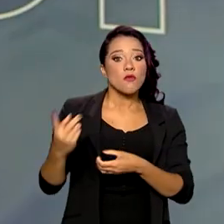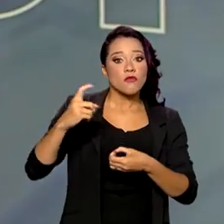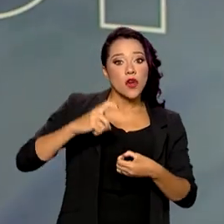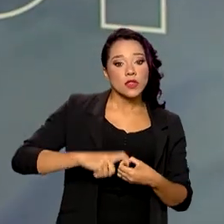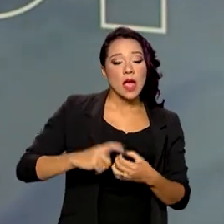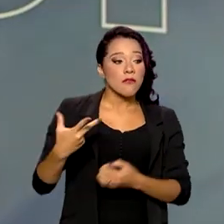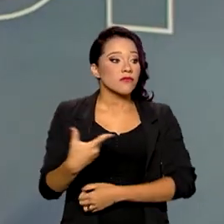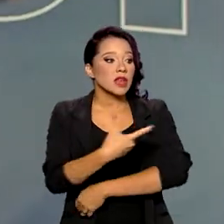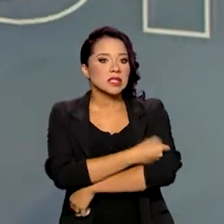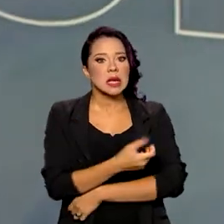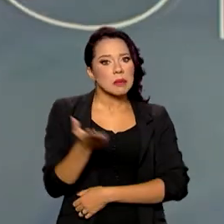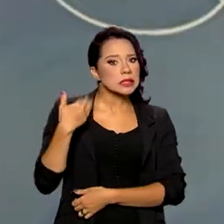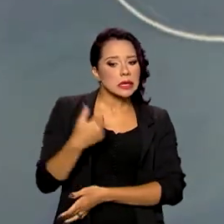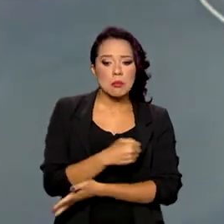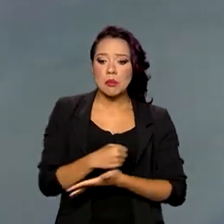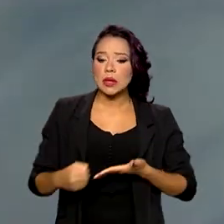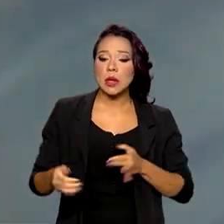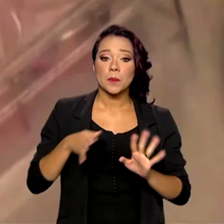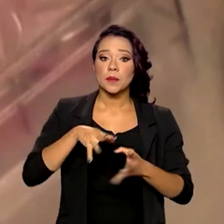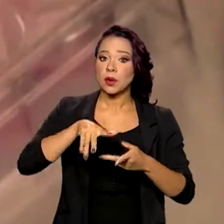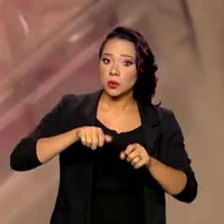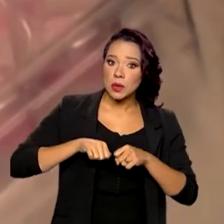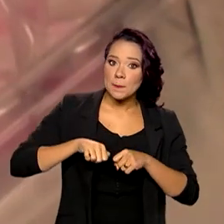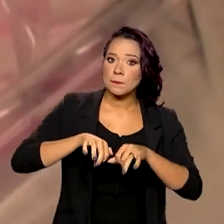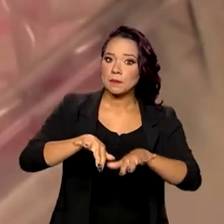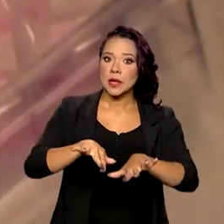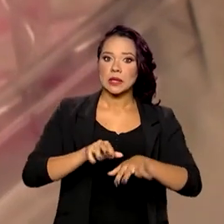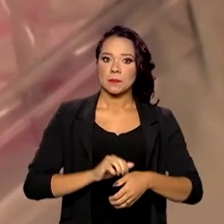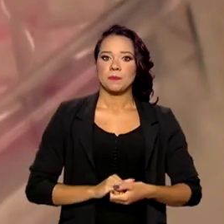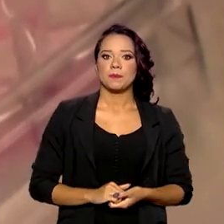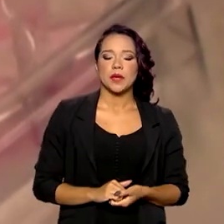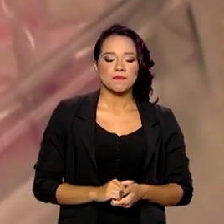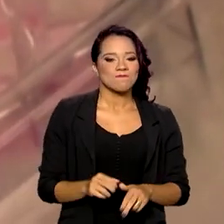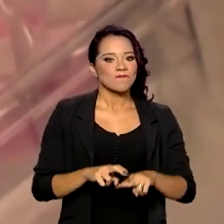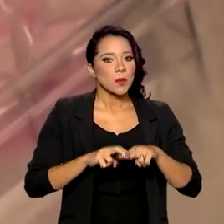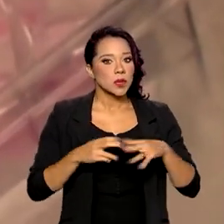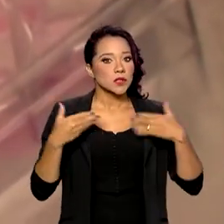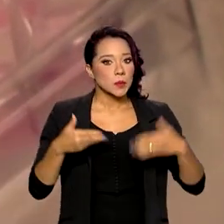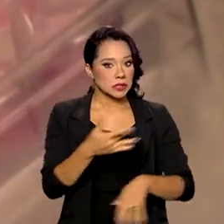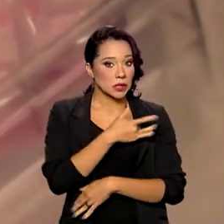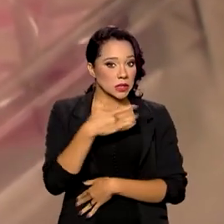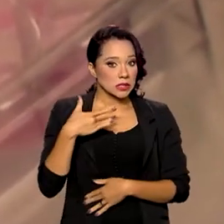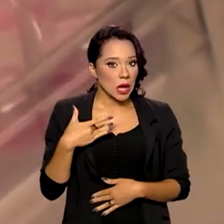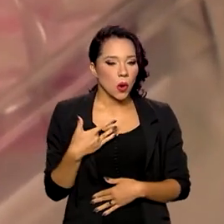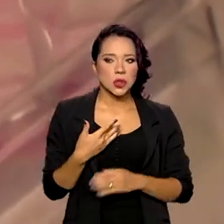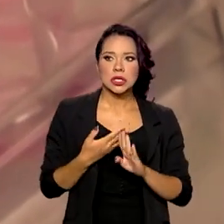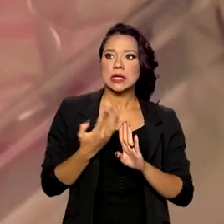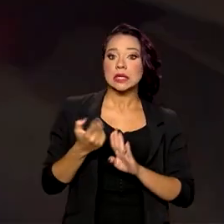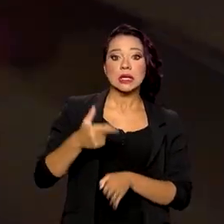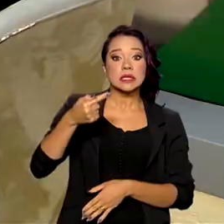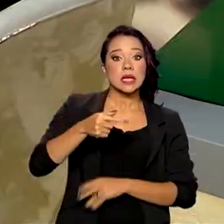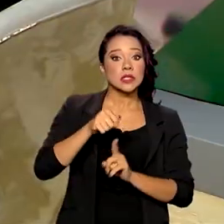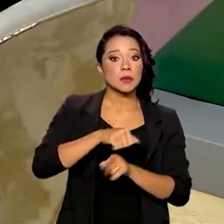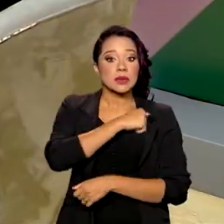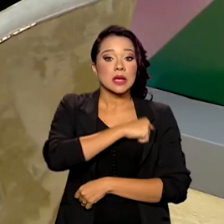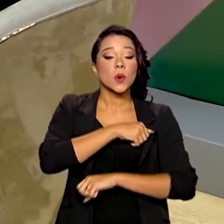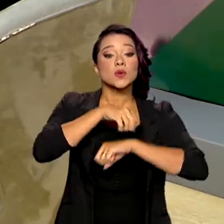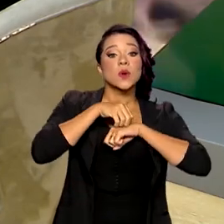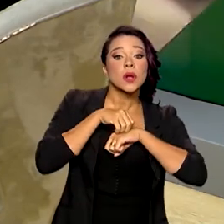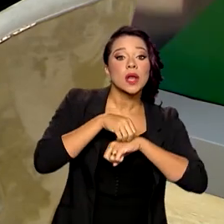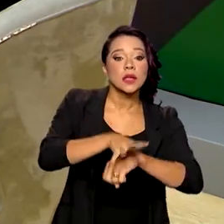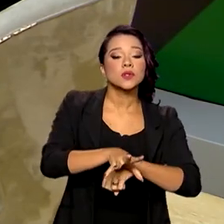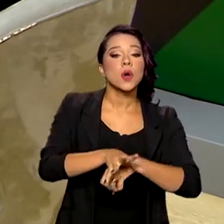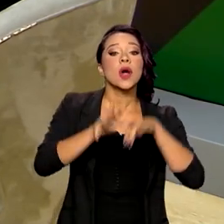que foram perdidas durante o período pandêmico. É por isso que o Ministério da Saúde, desde 7 de agosto, lançou